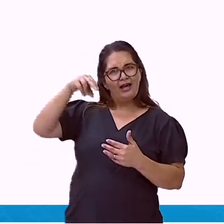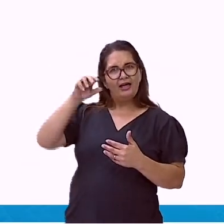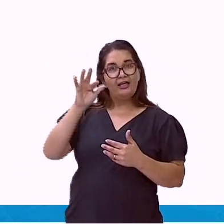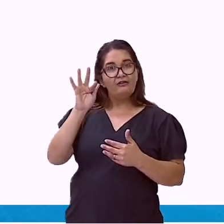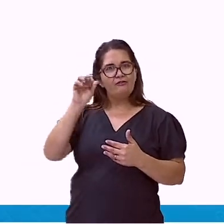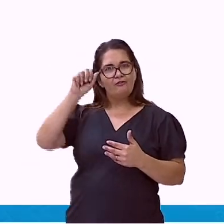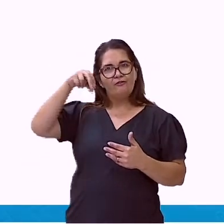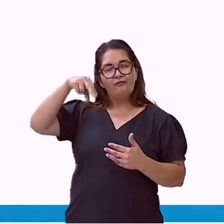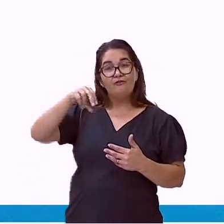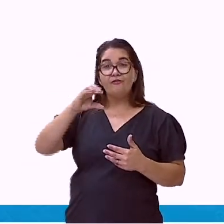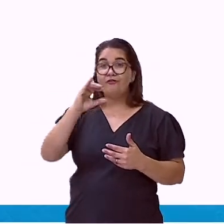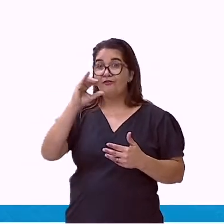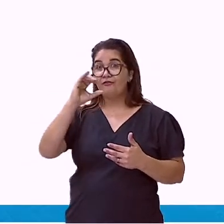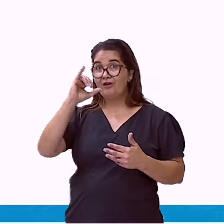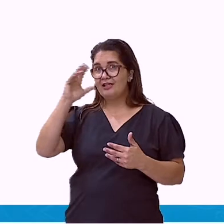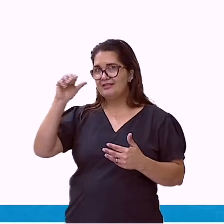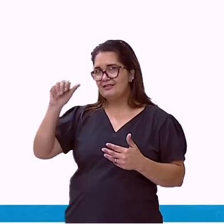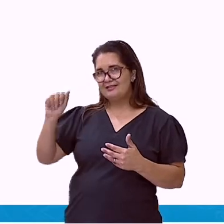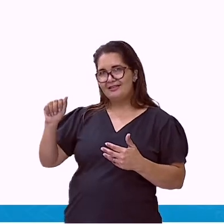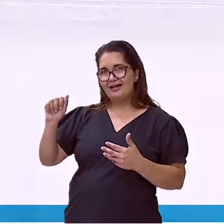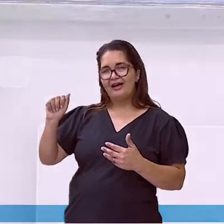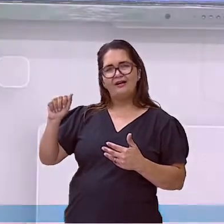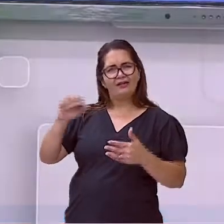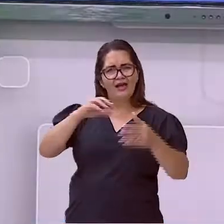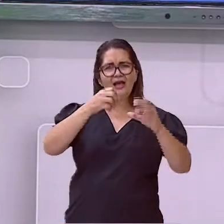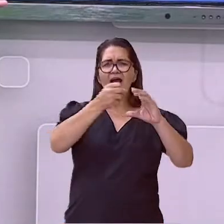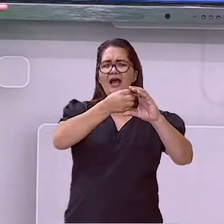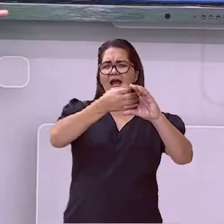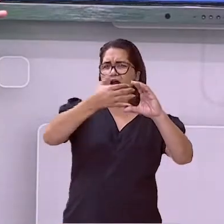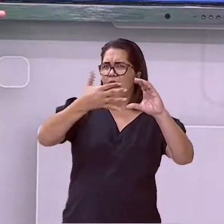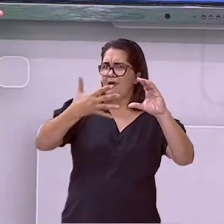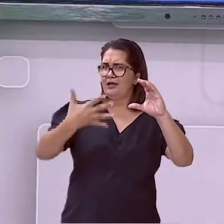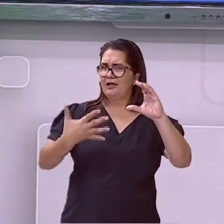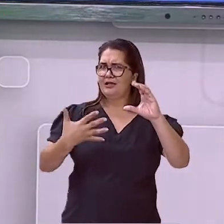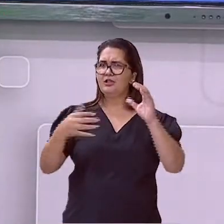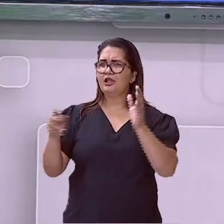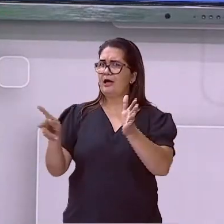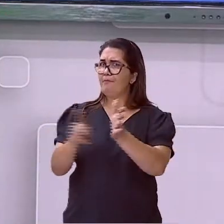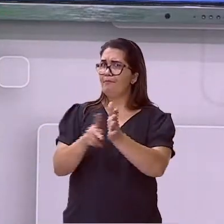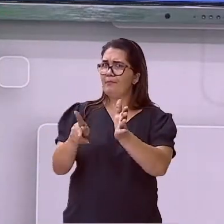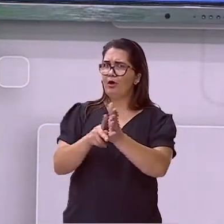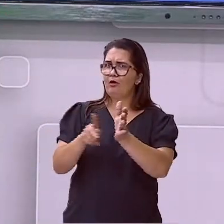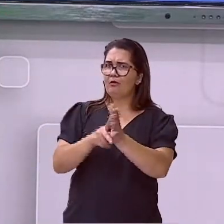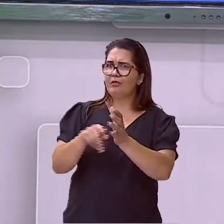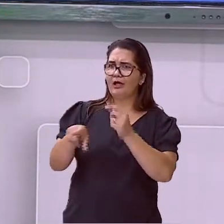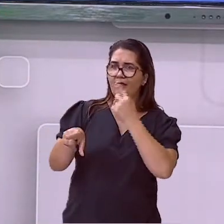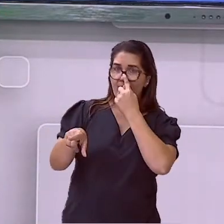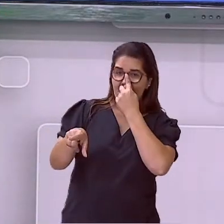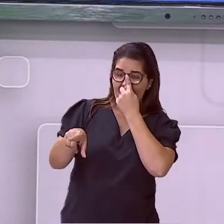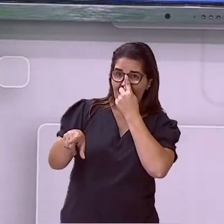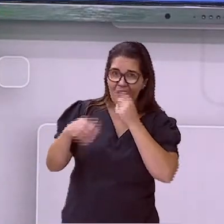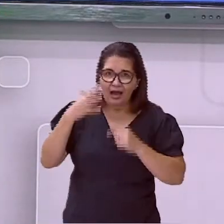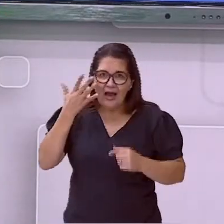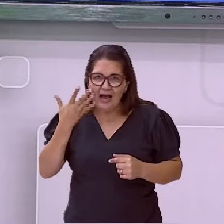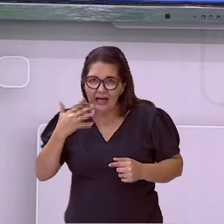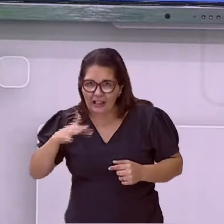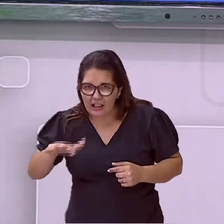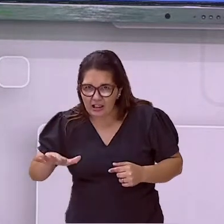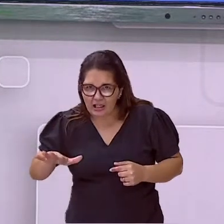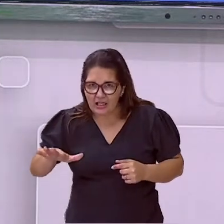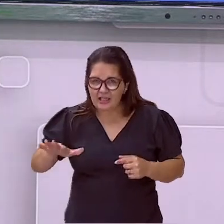traz uma característica? Ah, aqui a criança já está totalmente independente dos pais? Não.